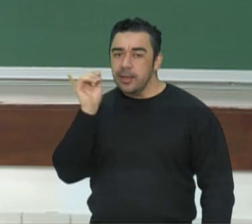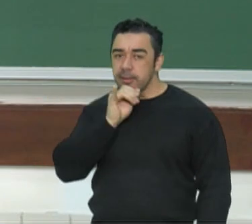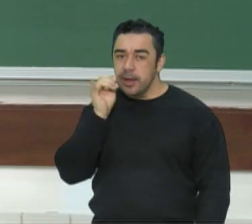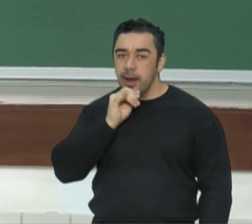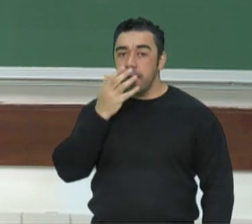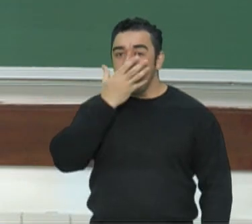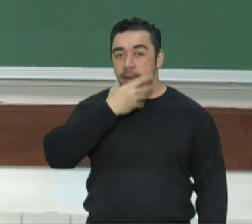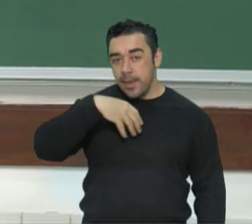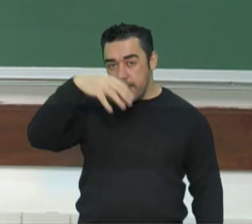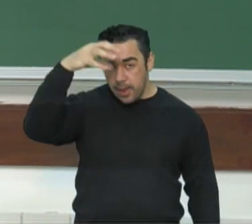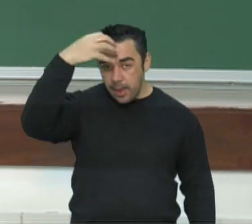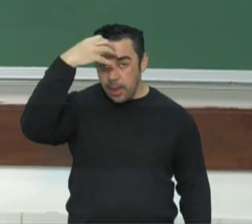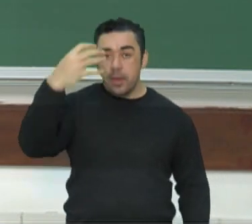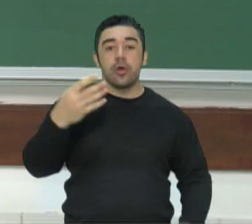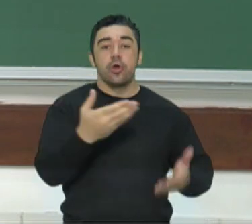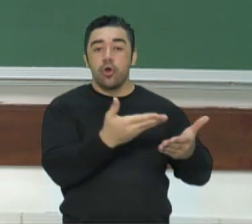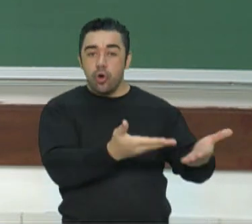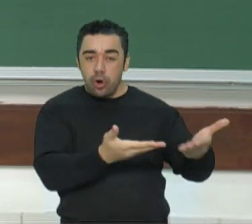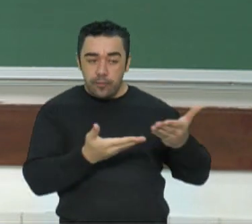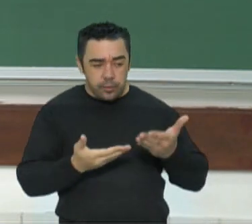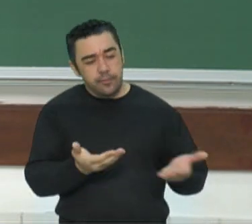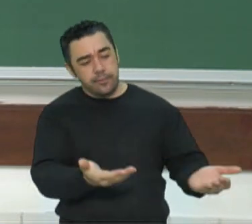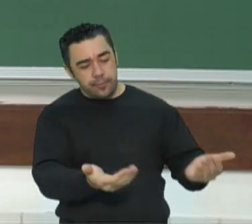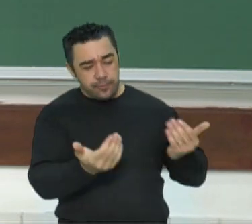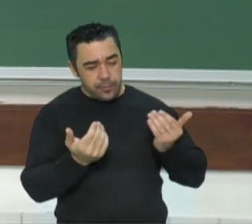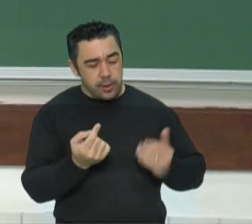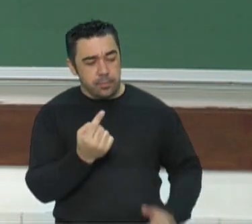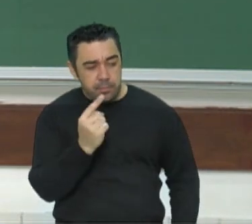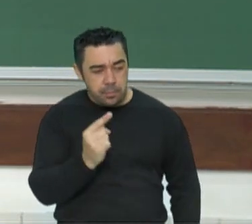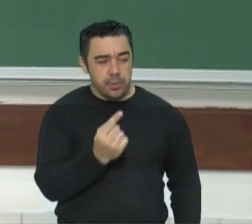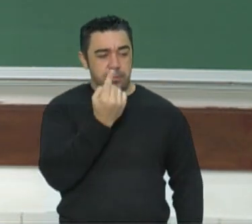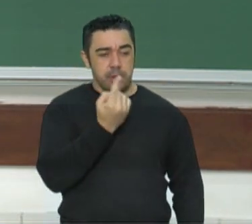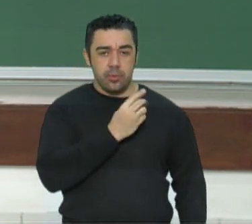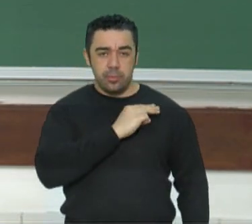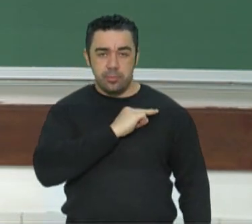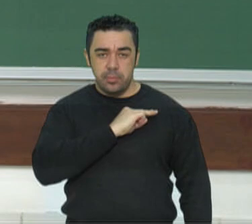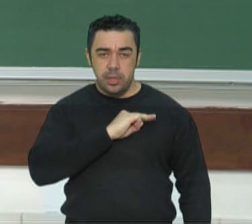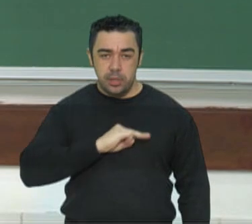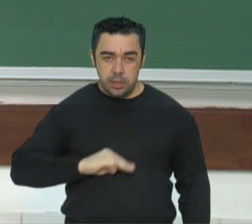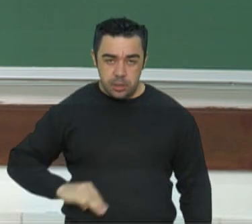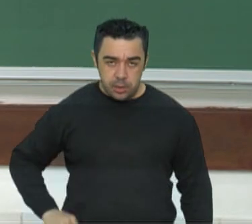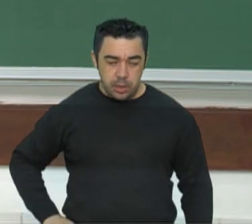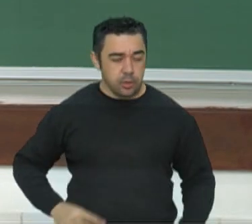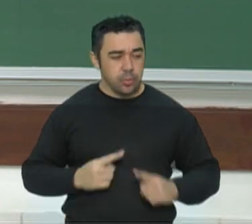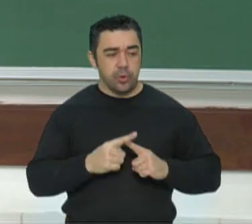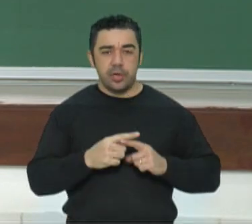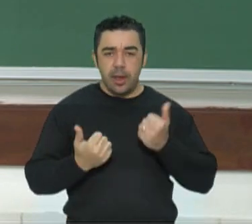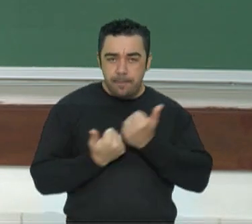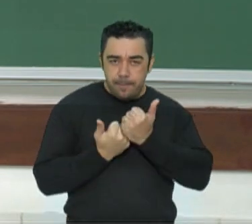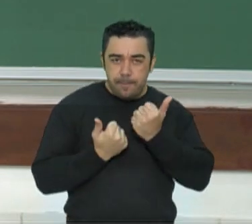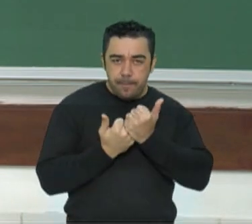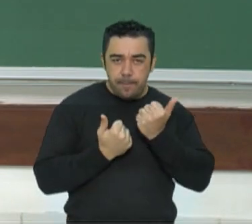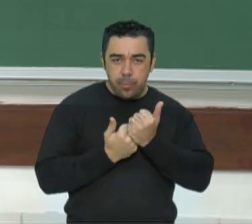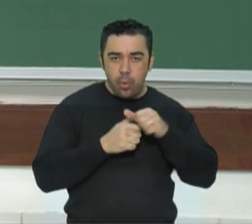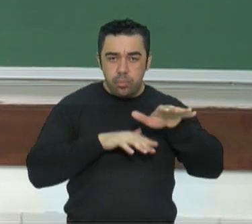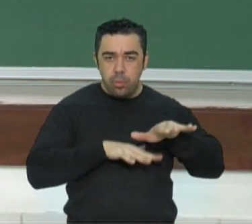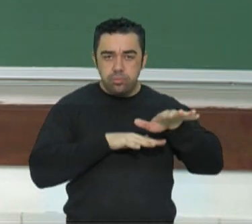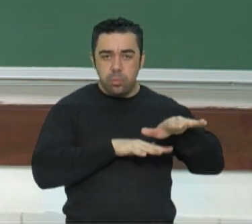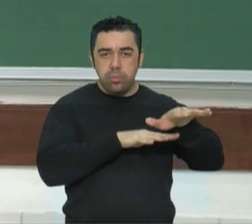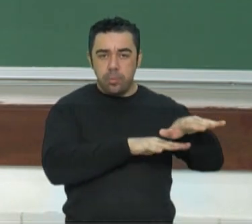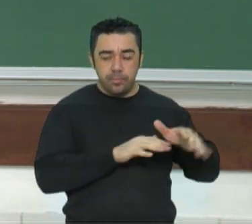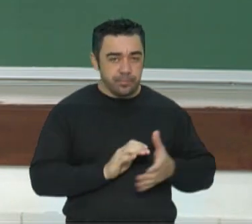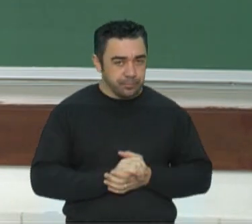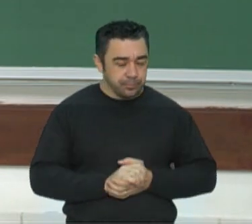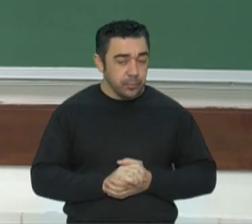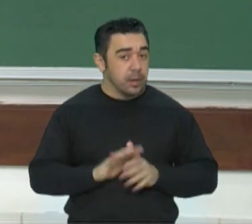convidou Mussolini a ser o primeiro-ministro depois de demonstrar força e apoio popular naquela marcha sobre Roma.